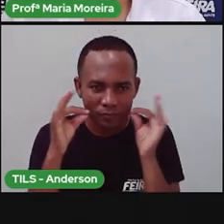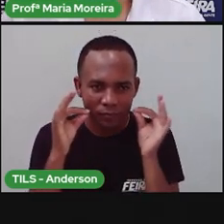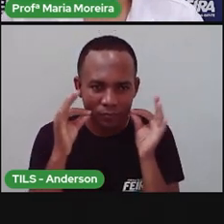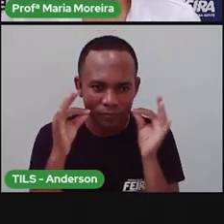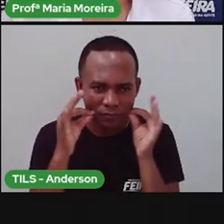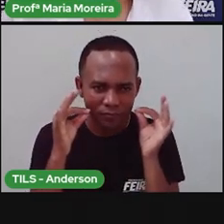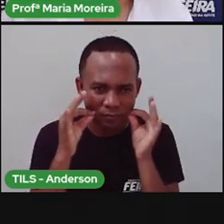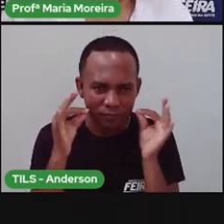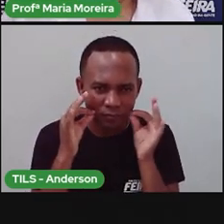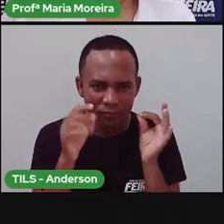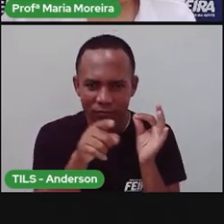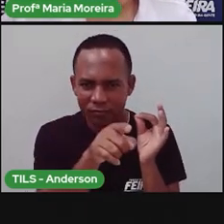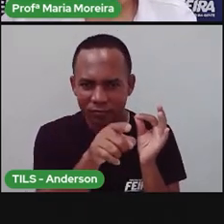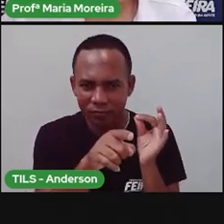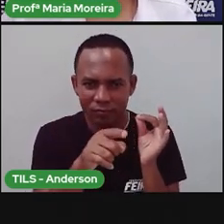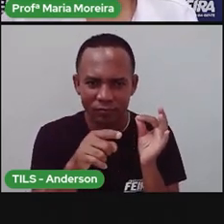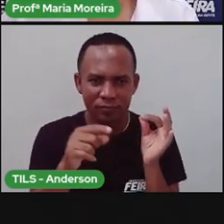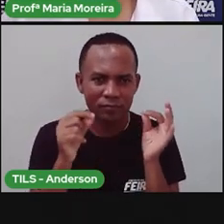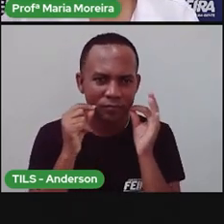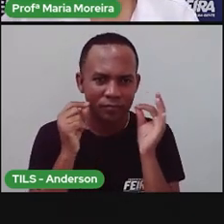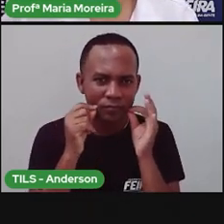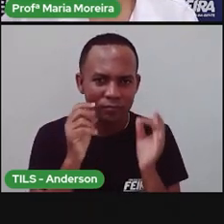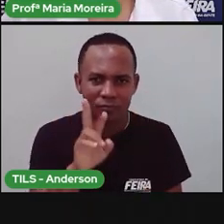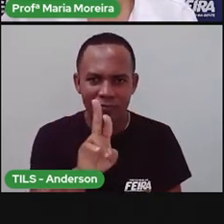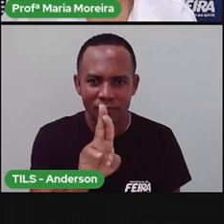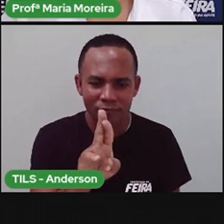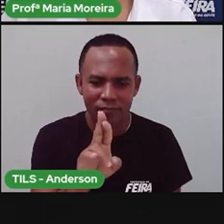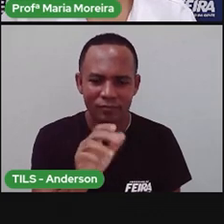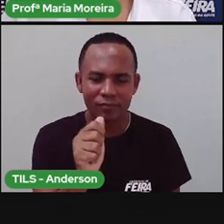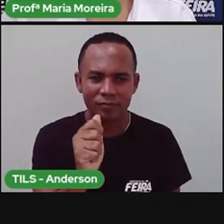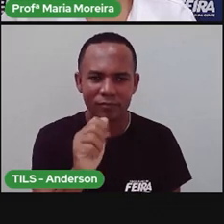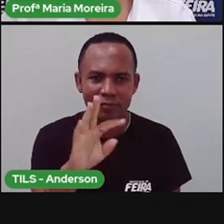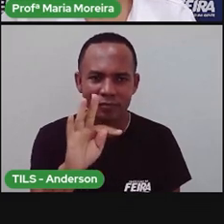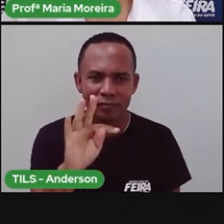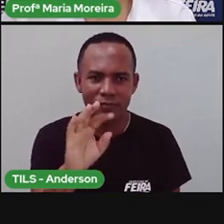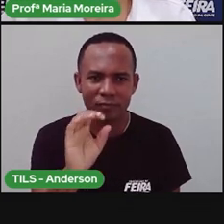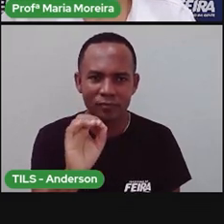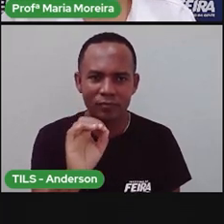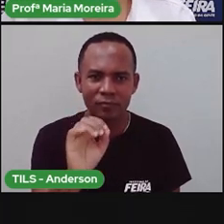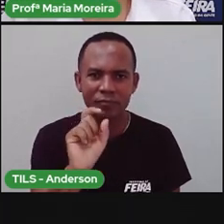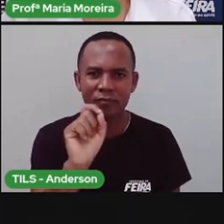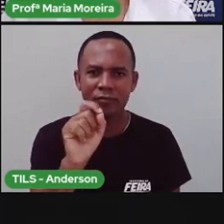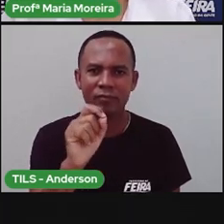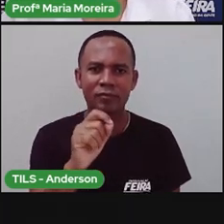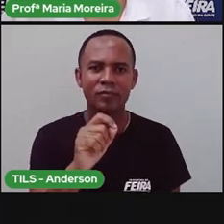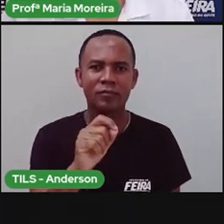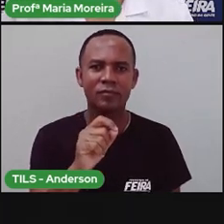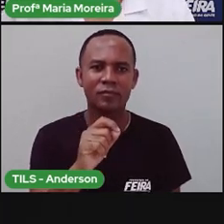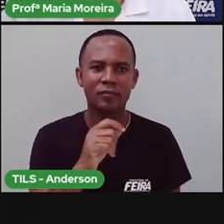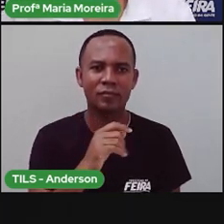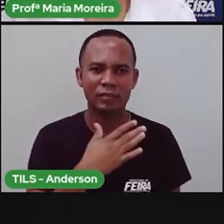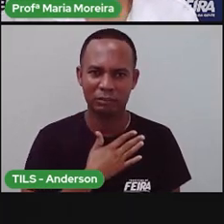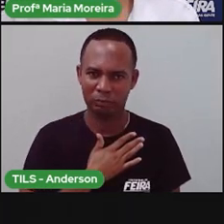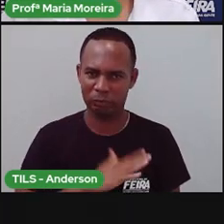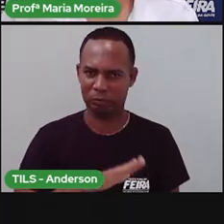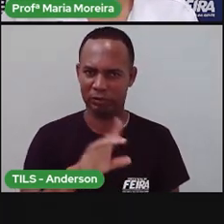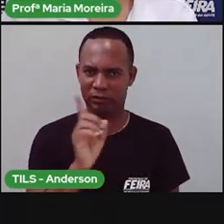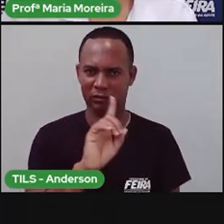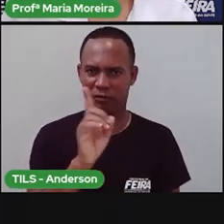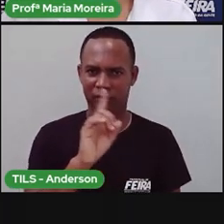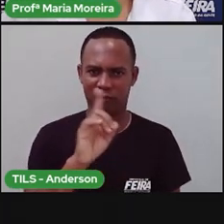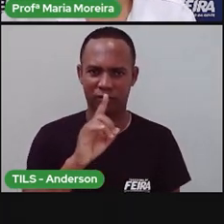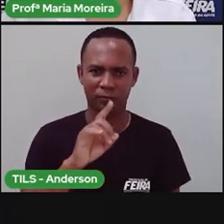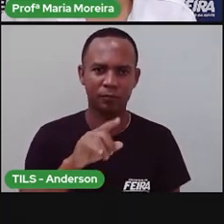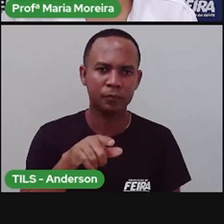quatro anos. O camundongo, pra quem não sabe, ele é um ratinho. Ratos não são tão simpáticos, não gostam, tá? Os